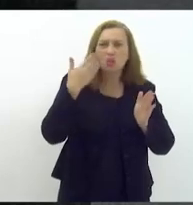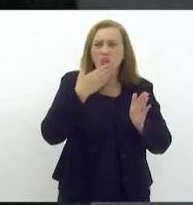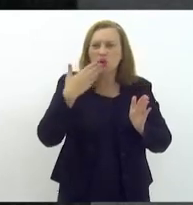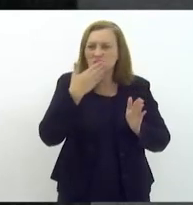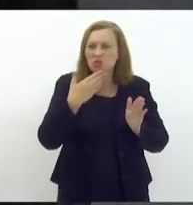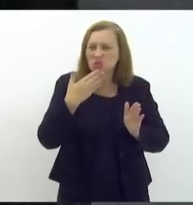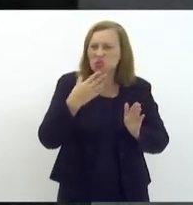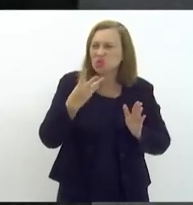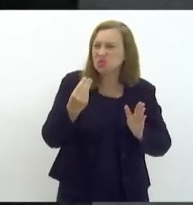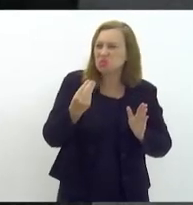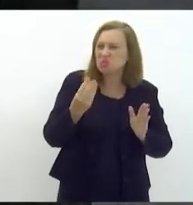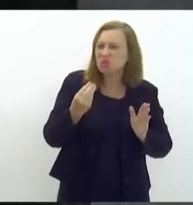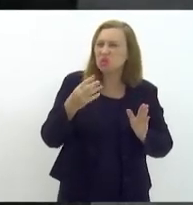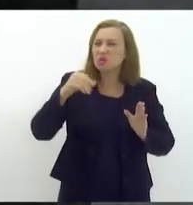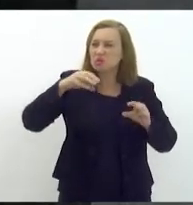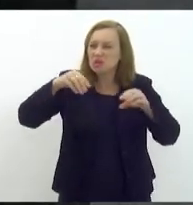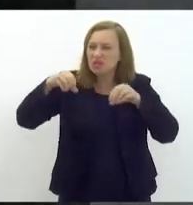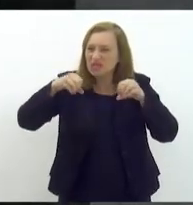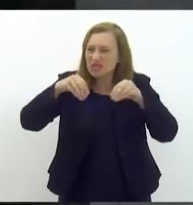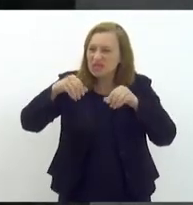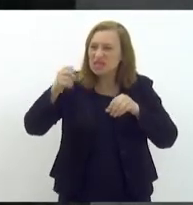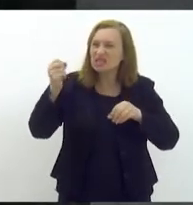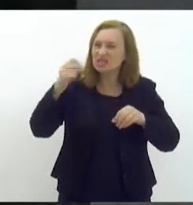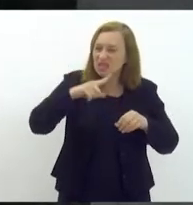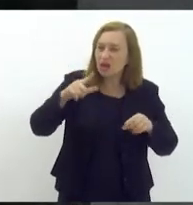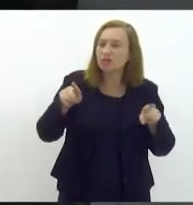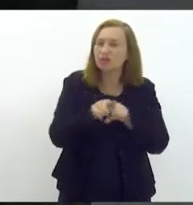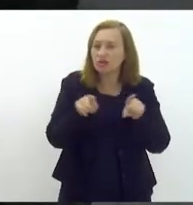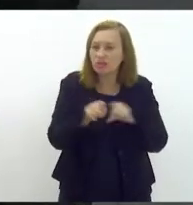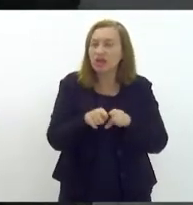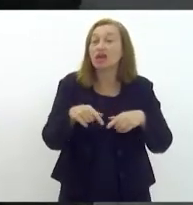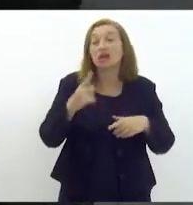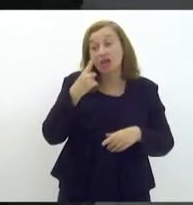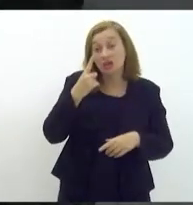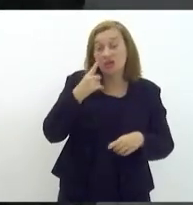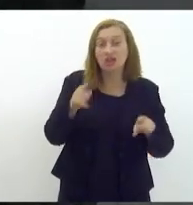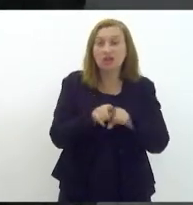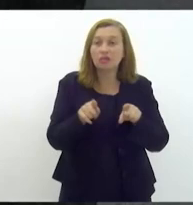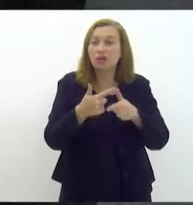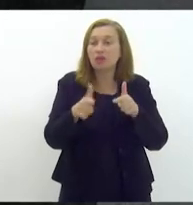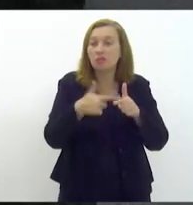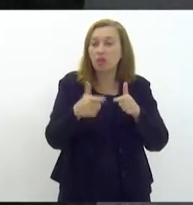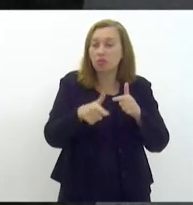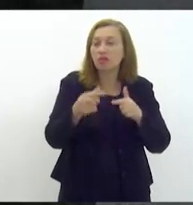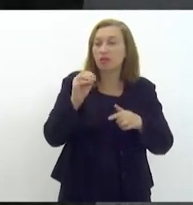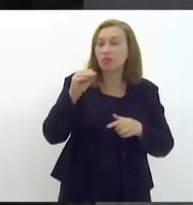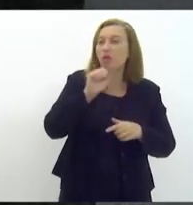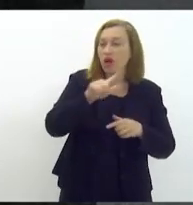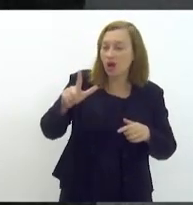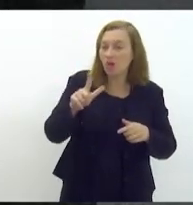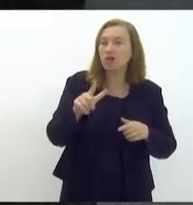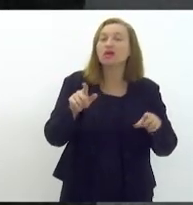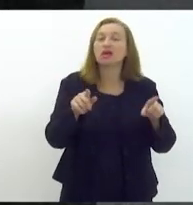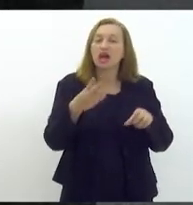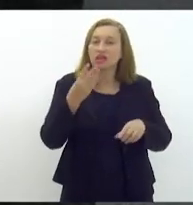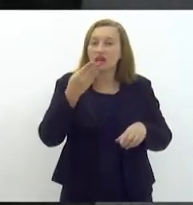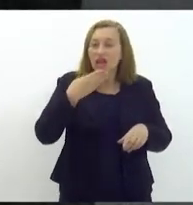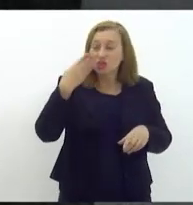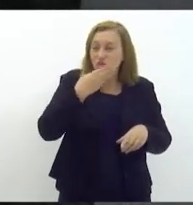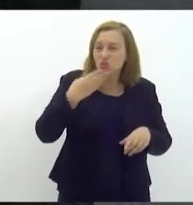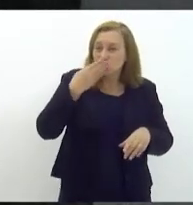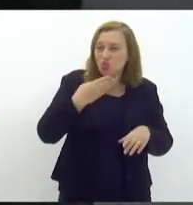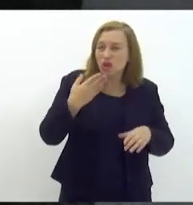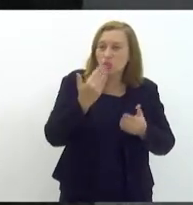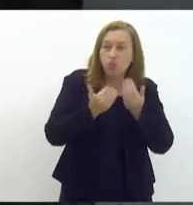gordura, porque isso também tem que ver com a questão da saúde bucal. Muito açúcar significa também muita cárie, sobretudo se a